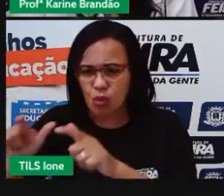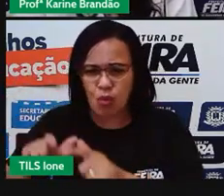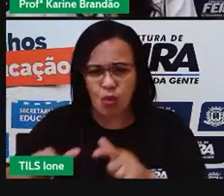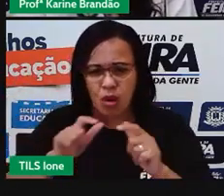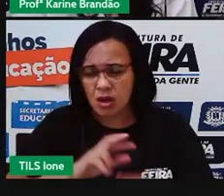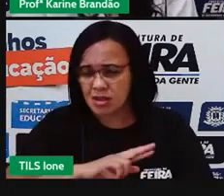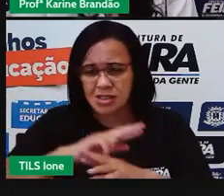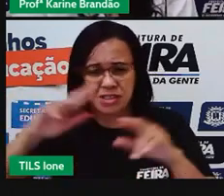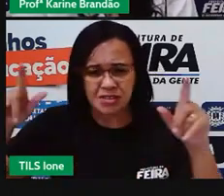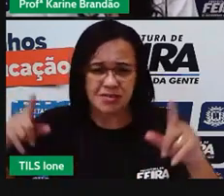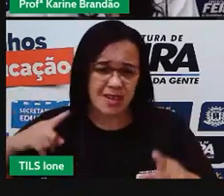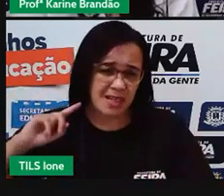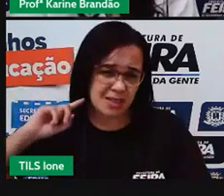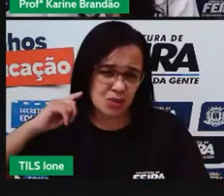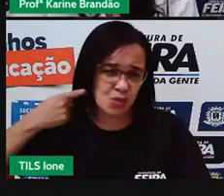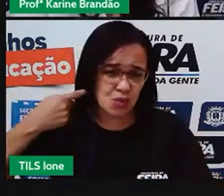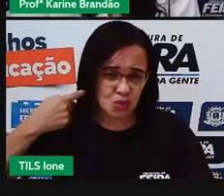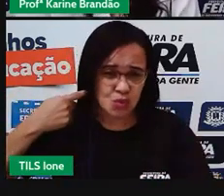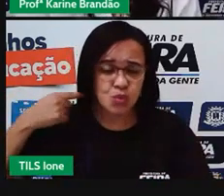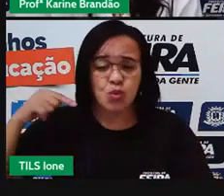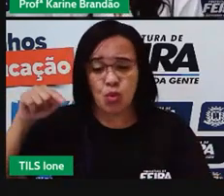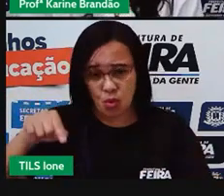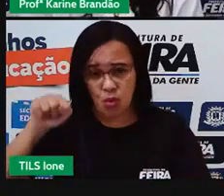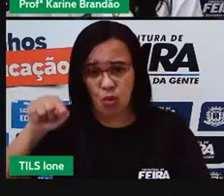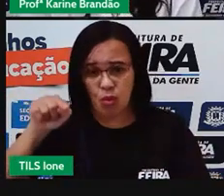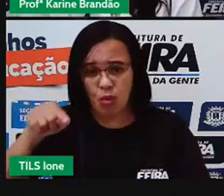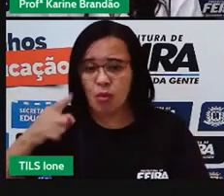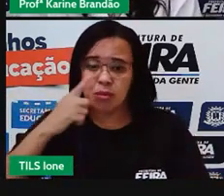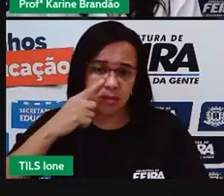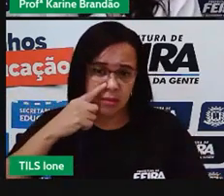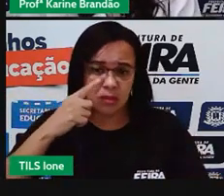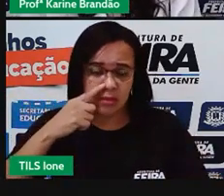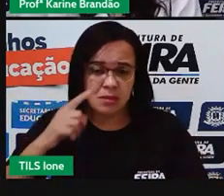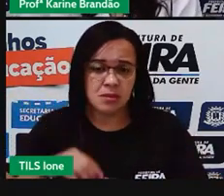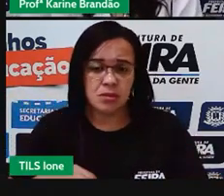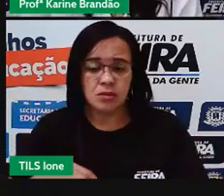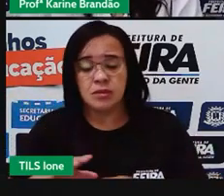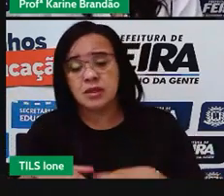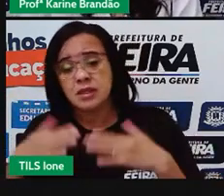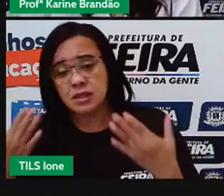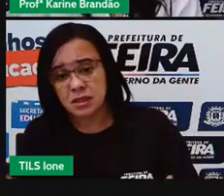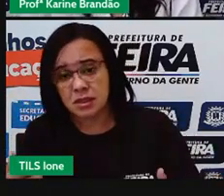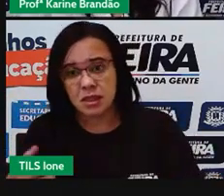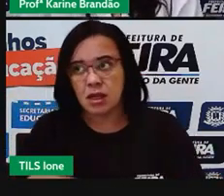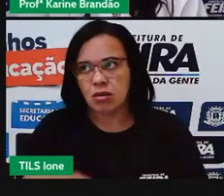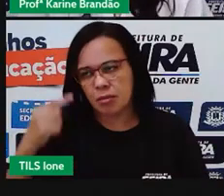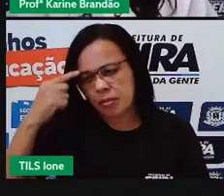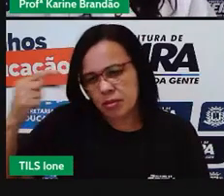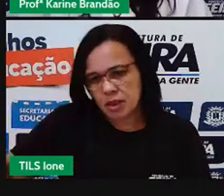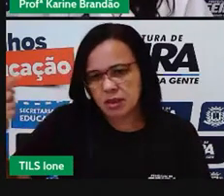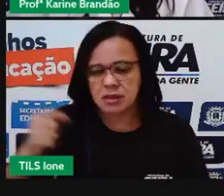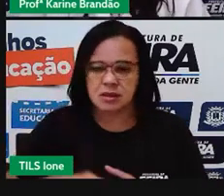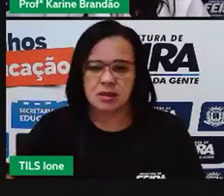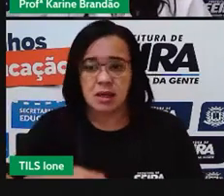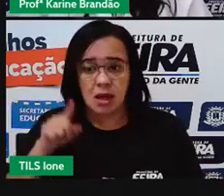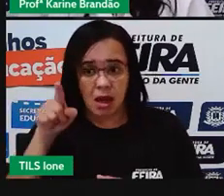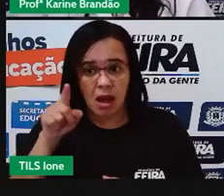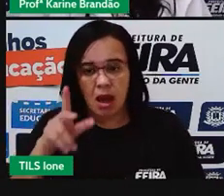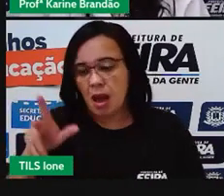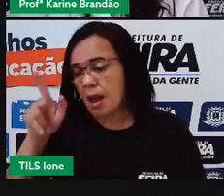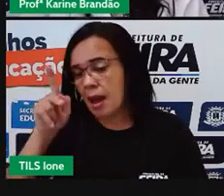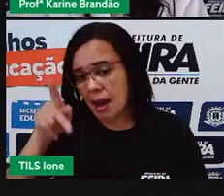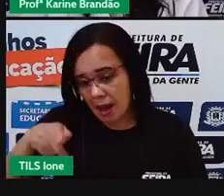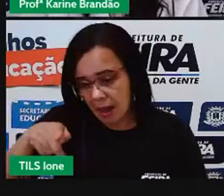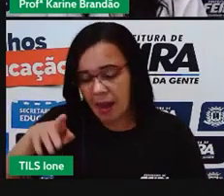ao redor do mundo. E aí, então, quando a gente pensa na pegada hídrica, né? Pessoal,